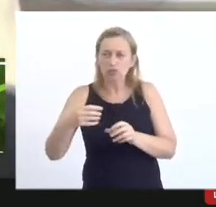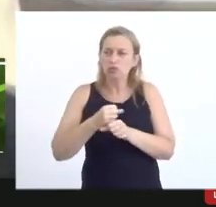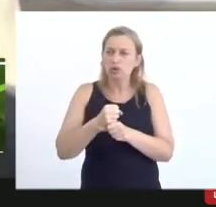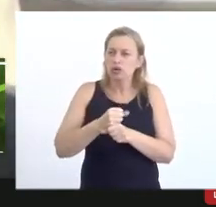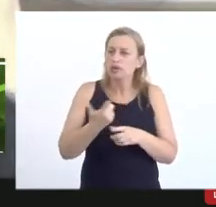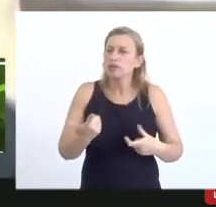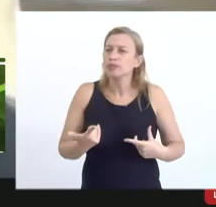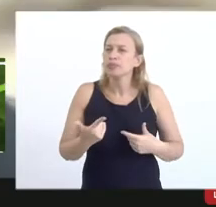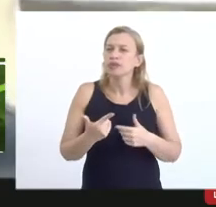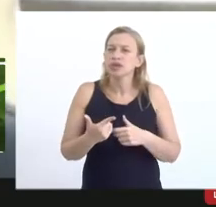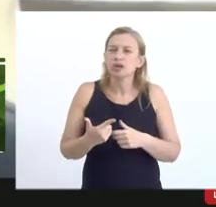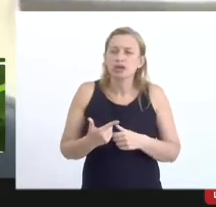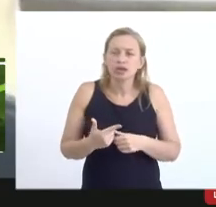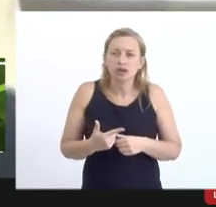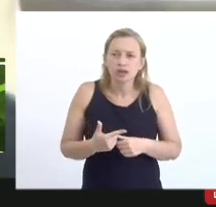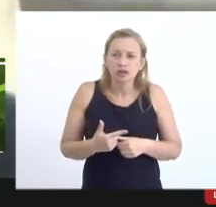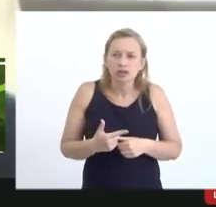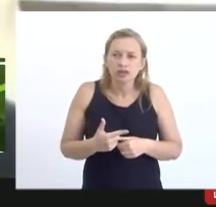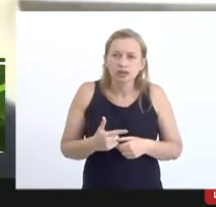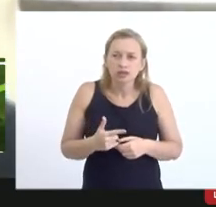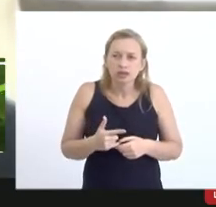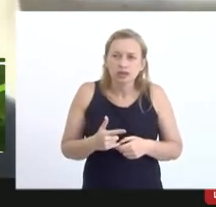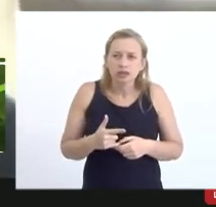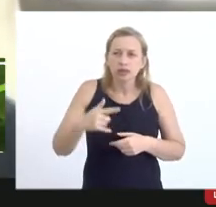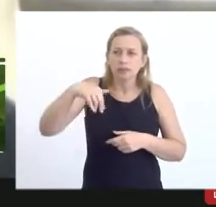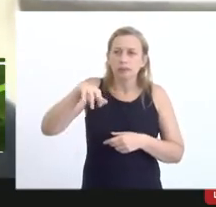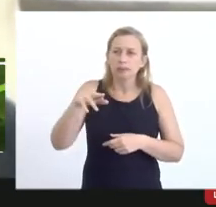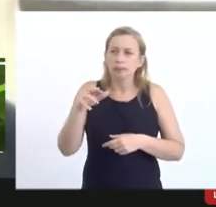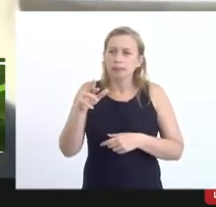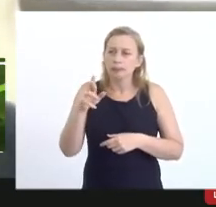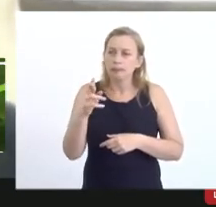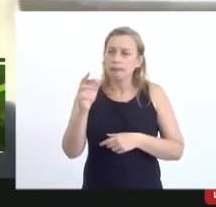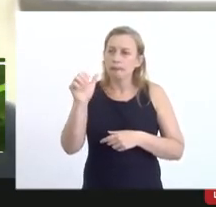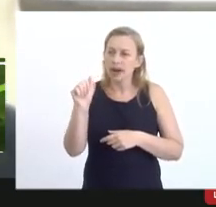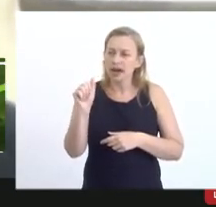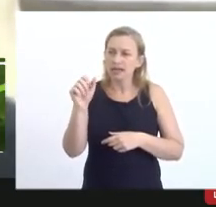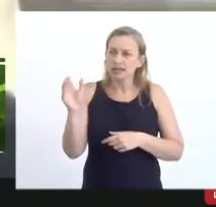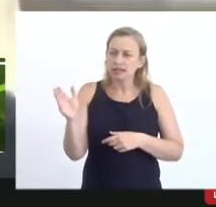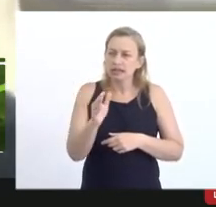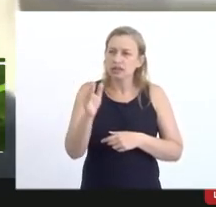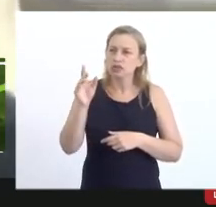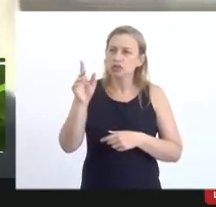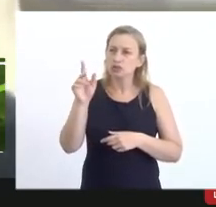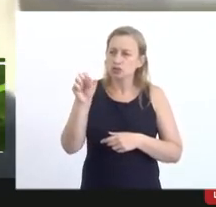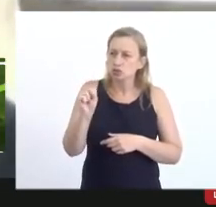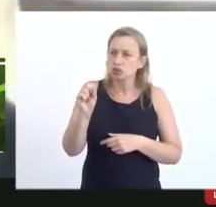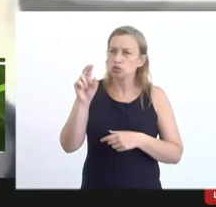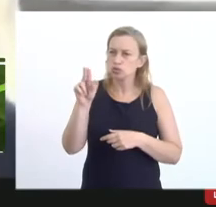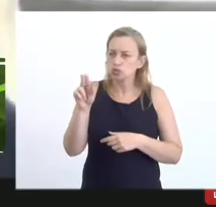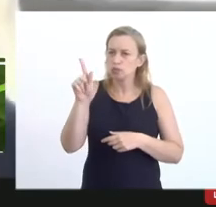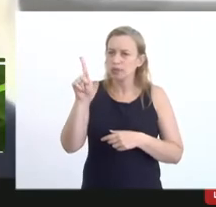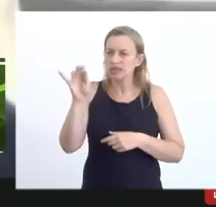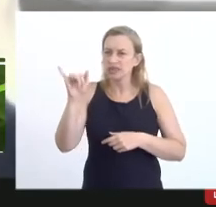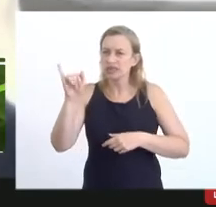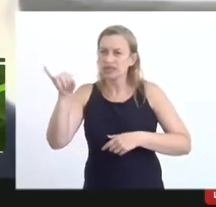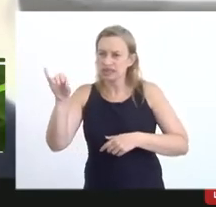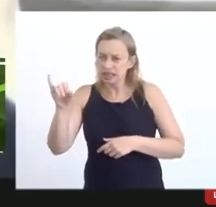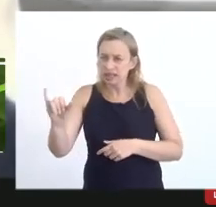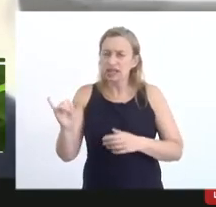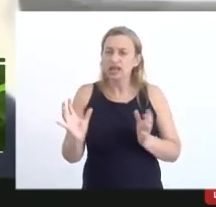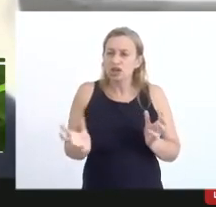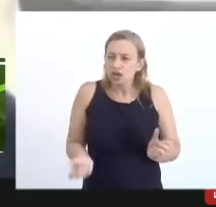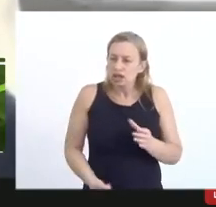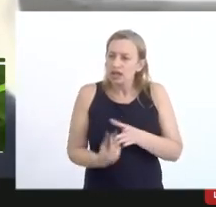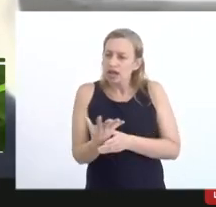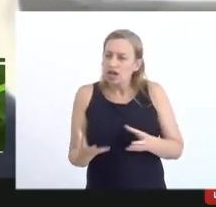passada pela antiga ministra a Marcos da Polícia mas a ideia era constituir gente antes de construir junto com o Legislativo